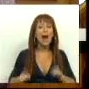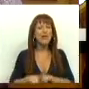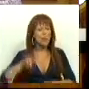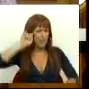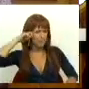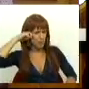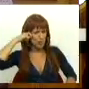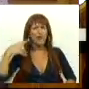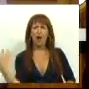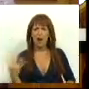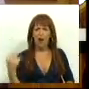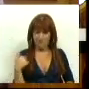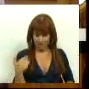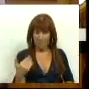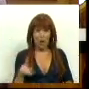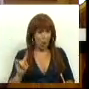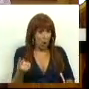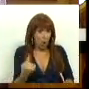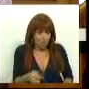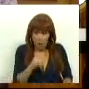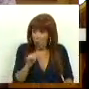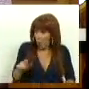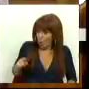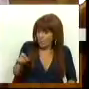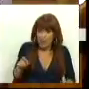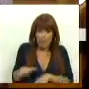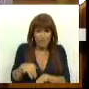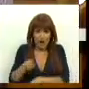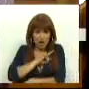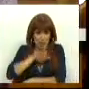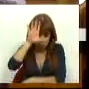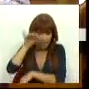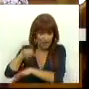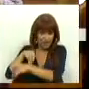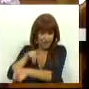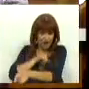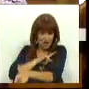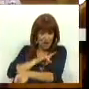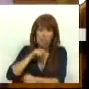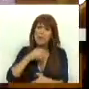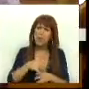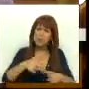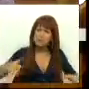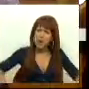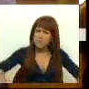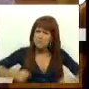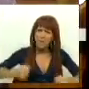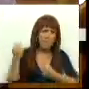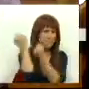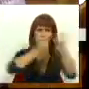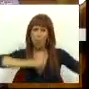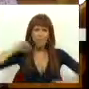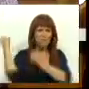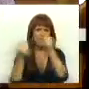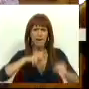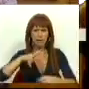para o prejuízo que verdadeiramente vão ter, caso esta opção fosse tomada pelo Governo, para que se alargue um forte movimento em Portugal,